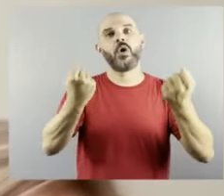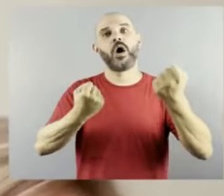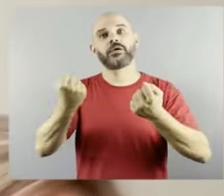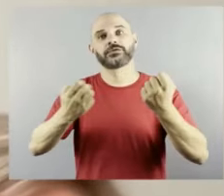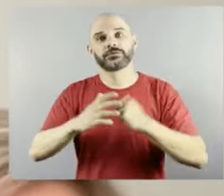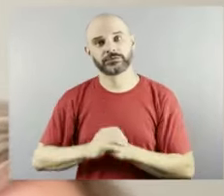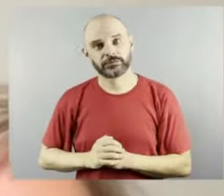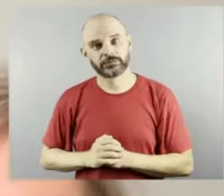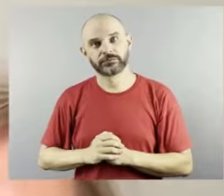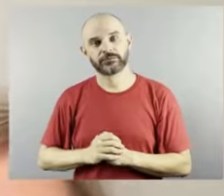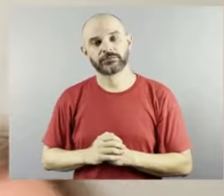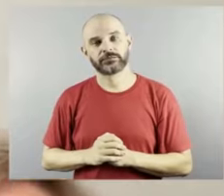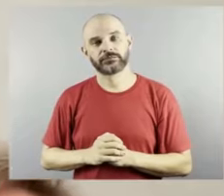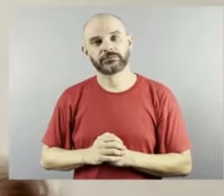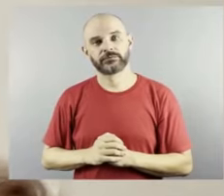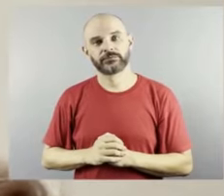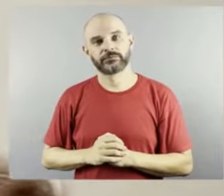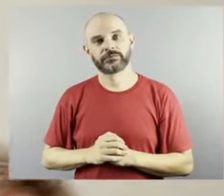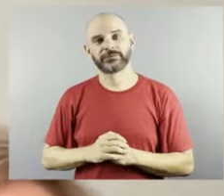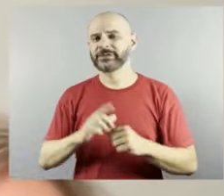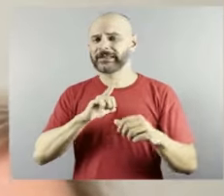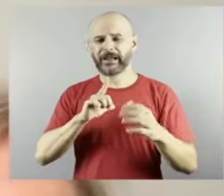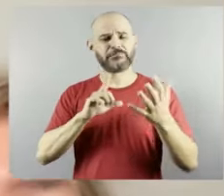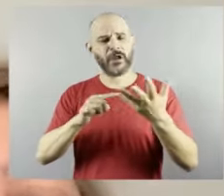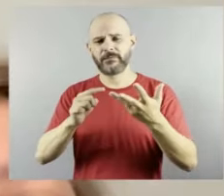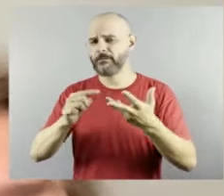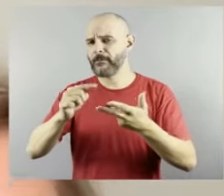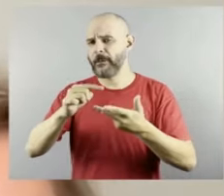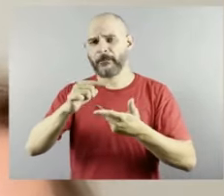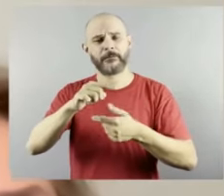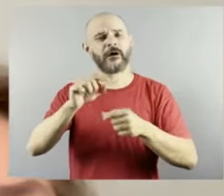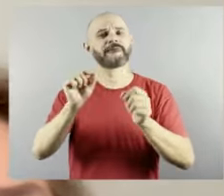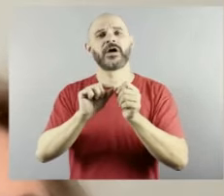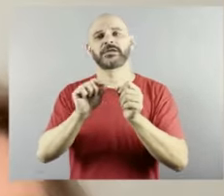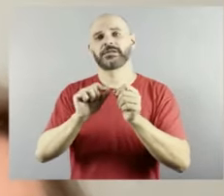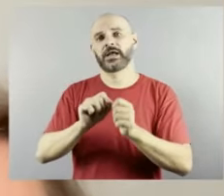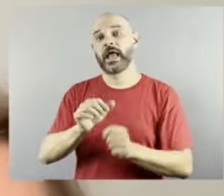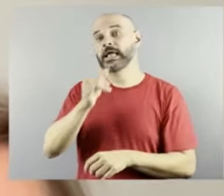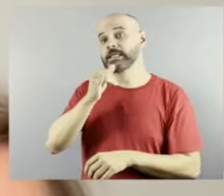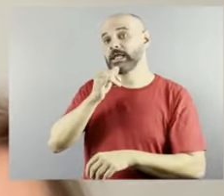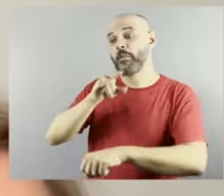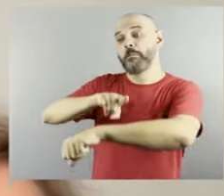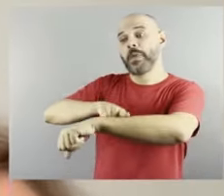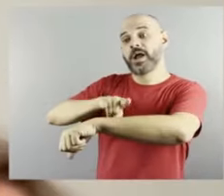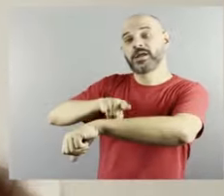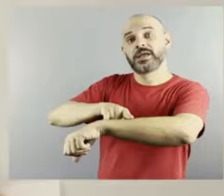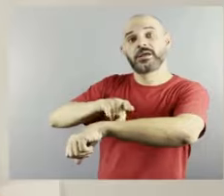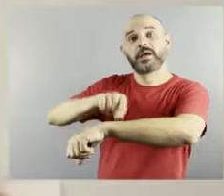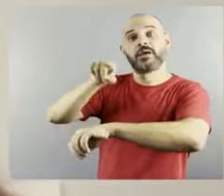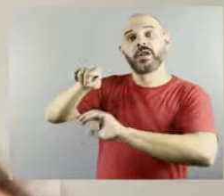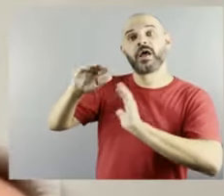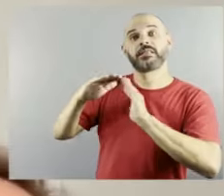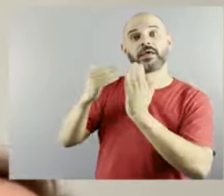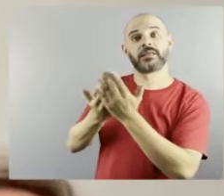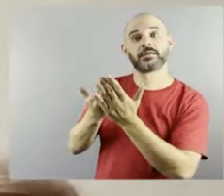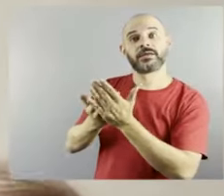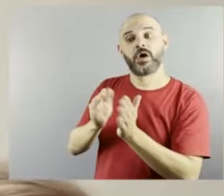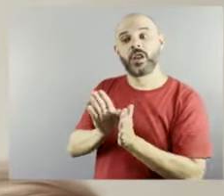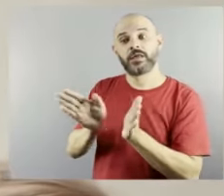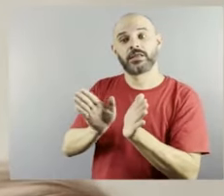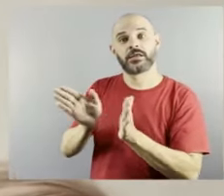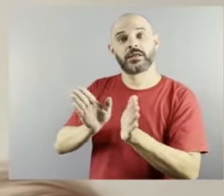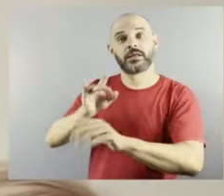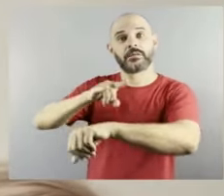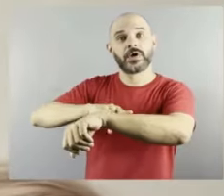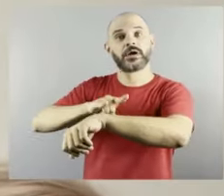serem feitas. precisa de um banheiro acessível também, não é? Porque às vezes a gente não repara até mesmo como